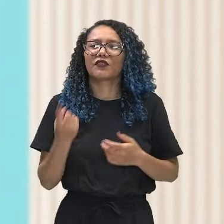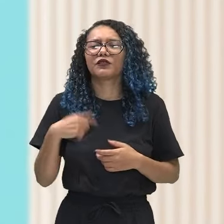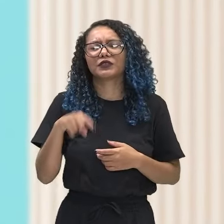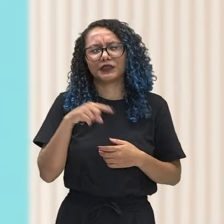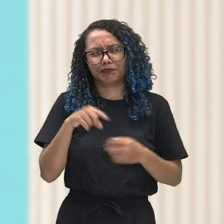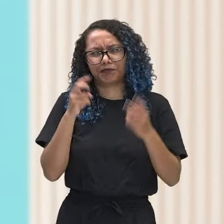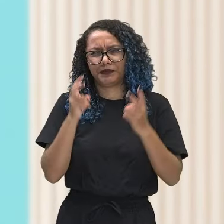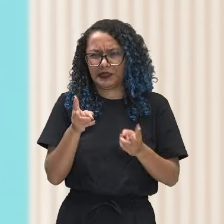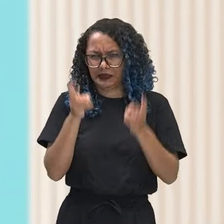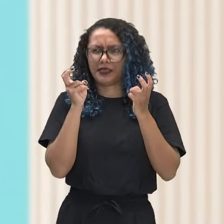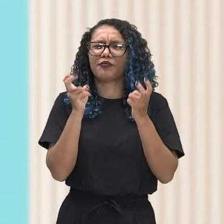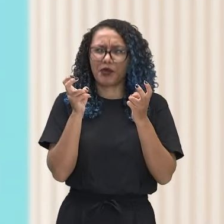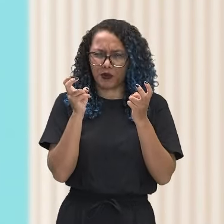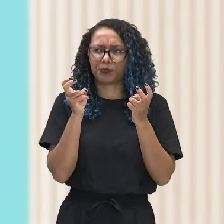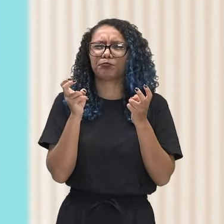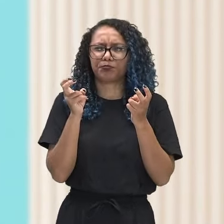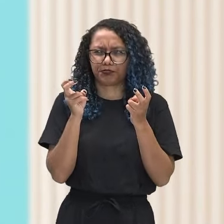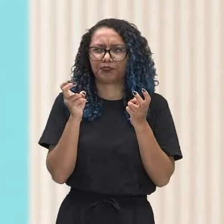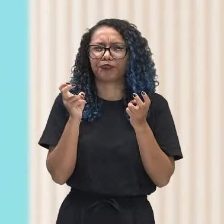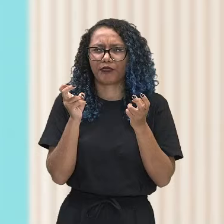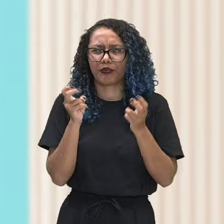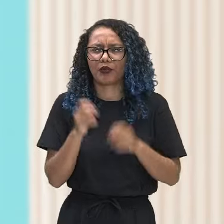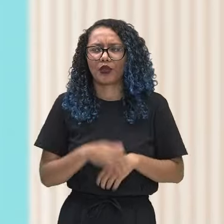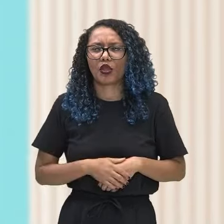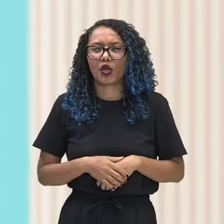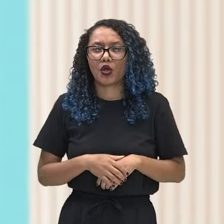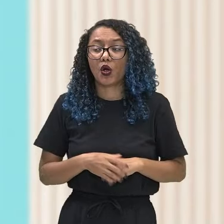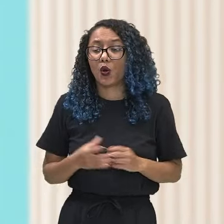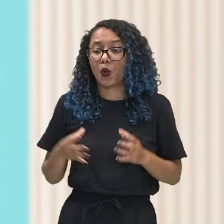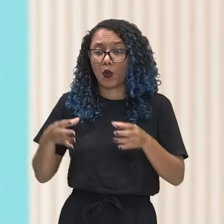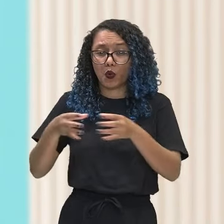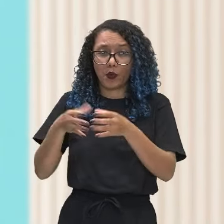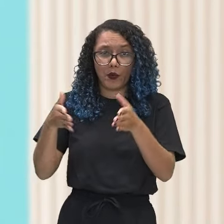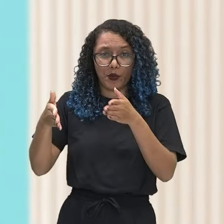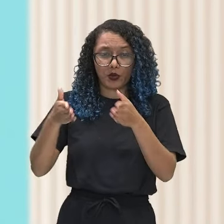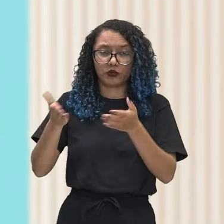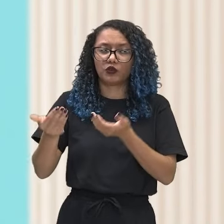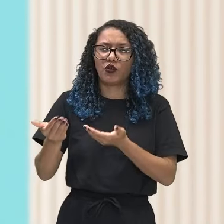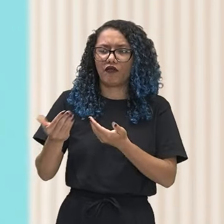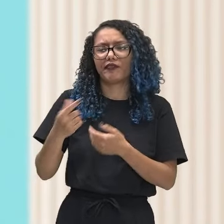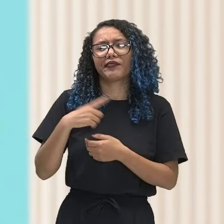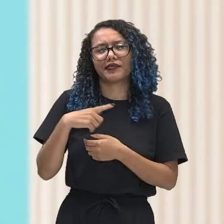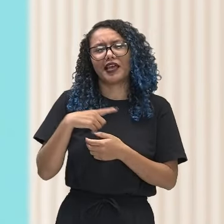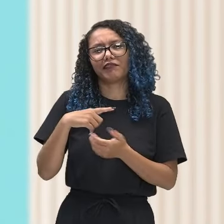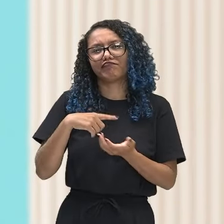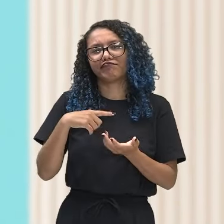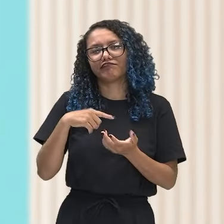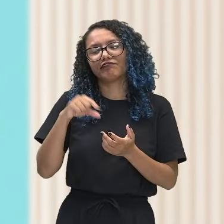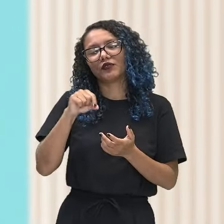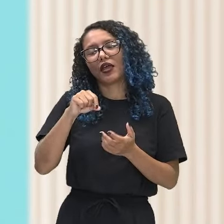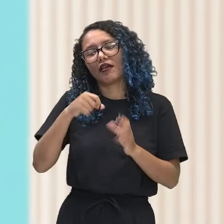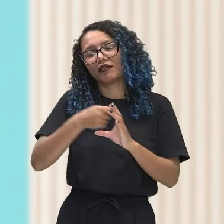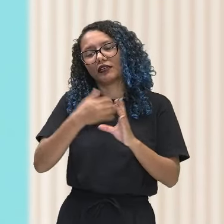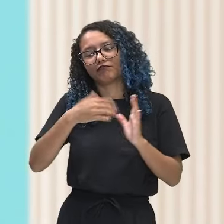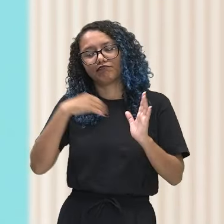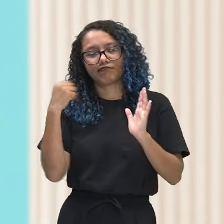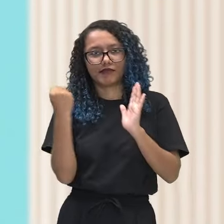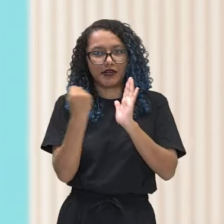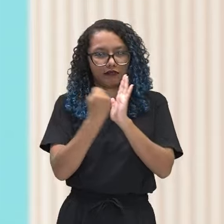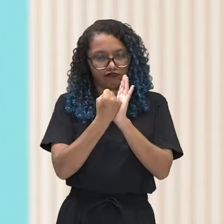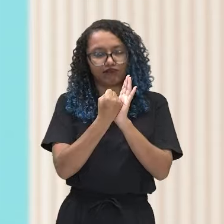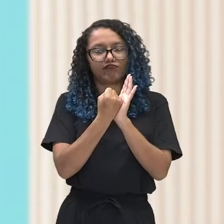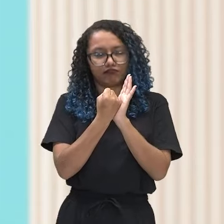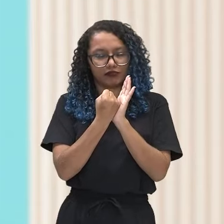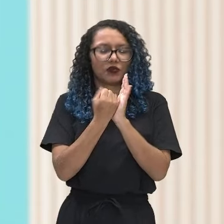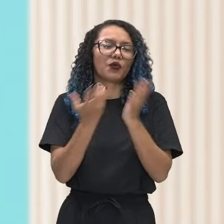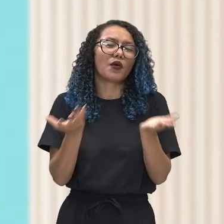que a juventude é marcada por essas mudanças neuroquímicas.